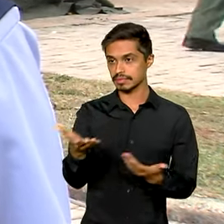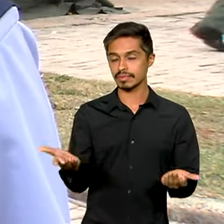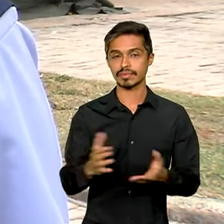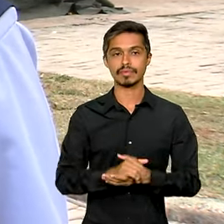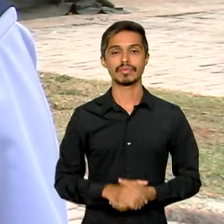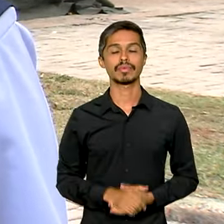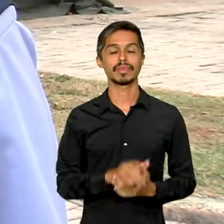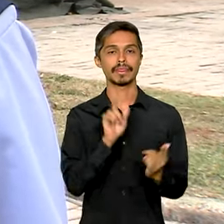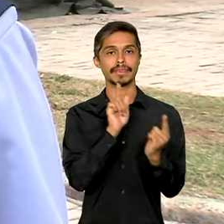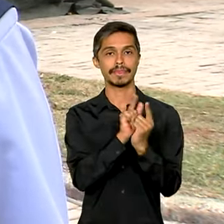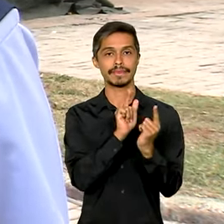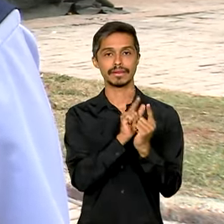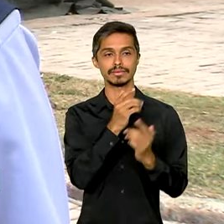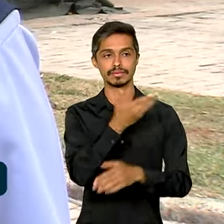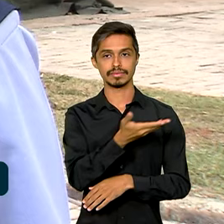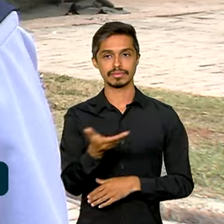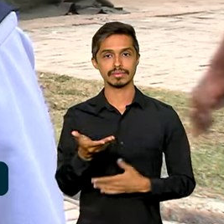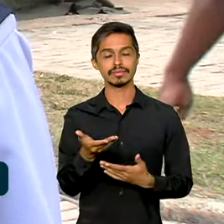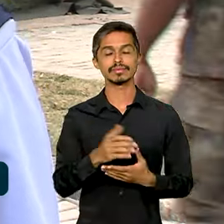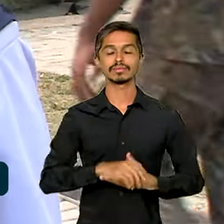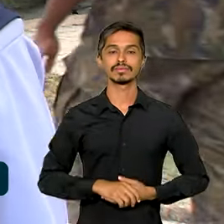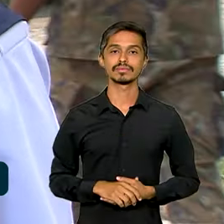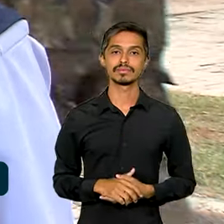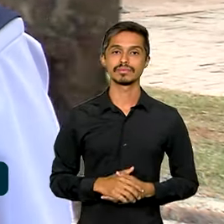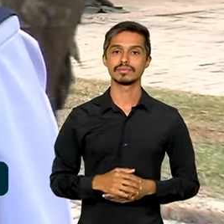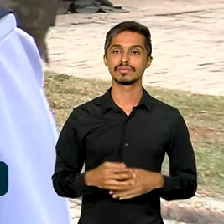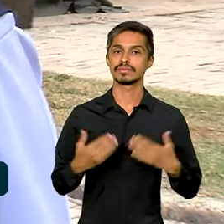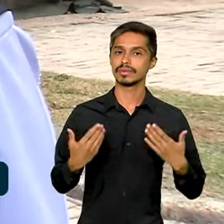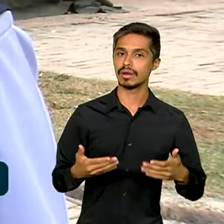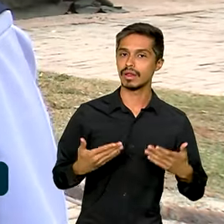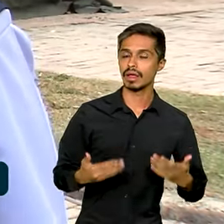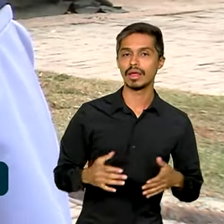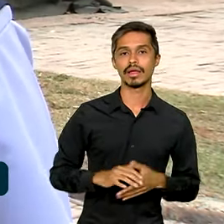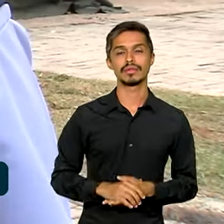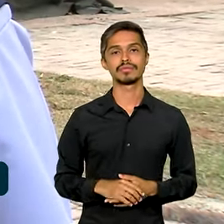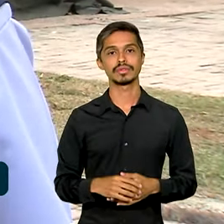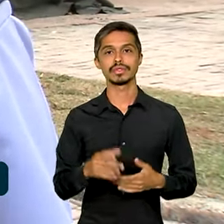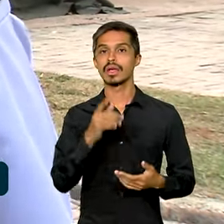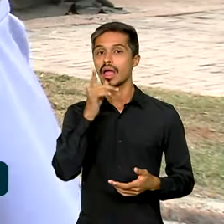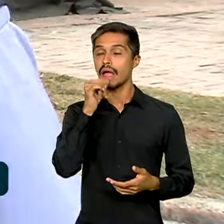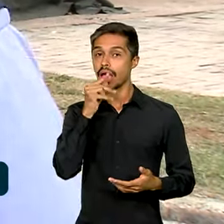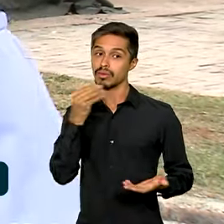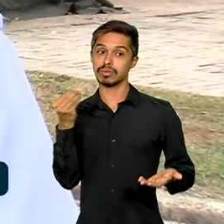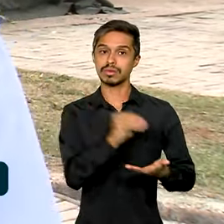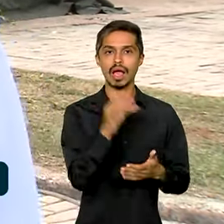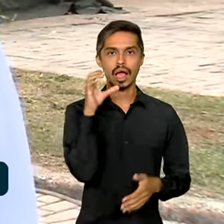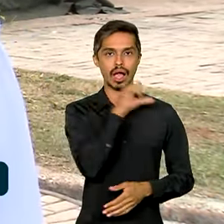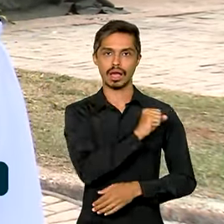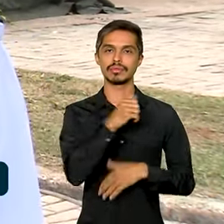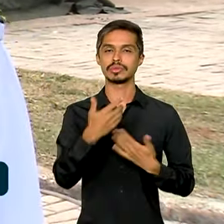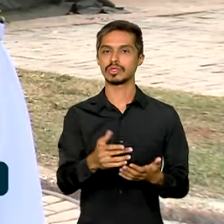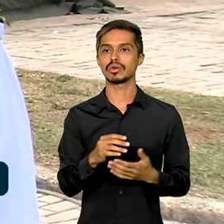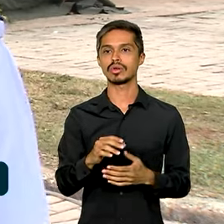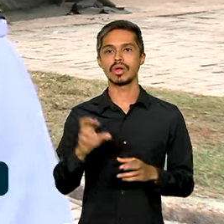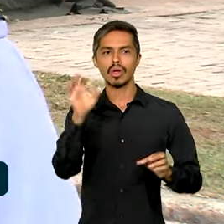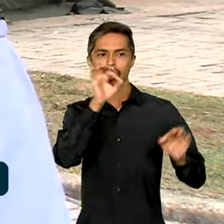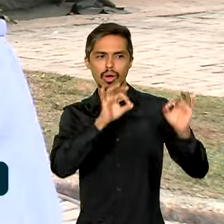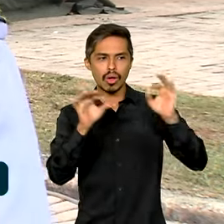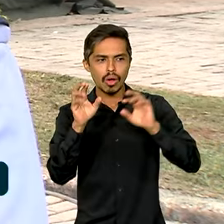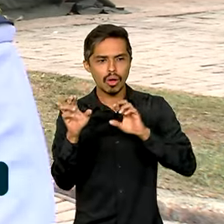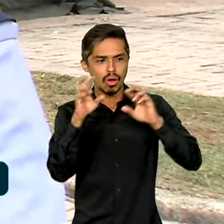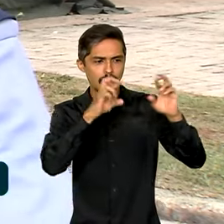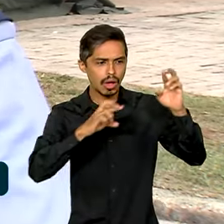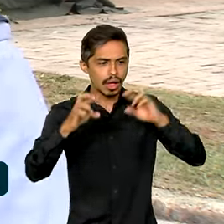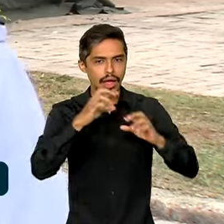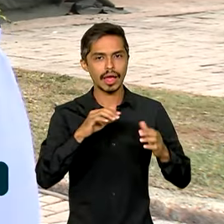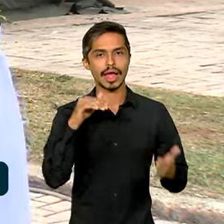então atendimento aos casos leves, hidratação rápida, com uma observação de até 24 horas.